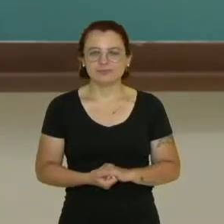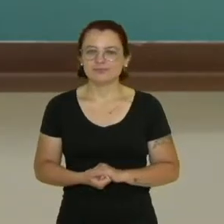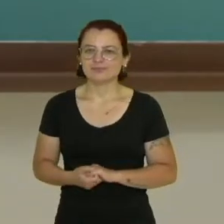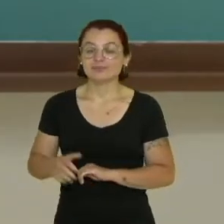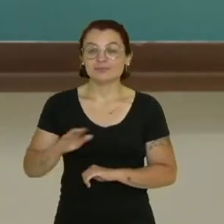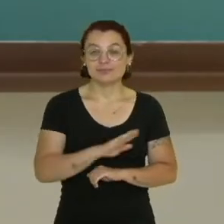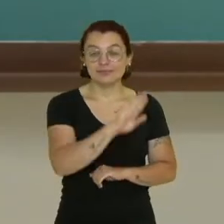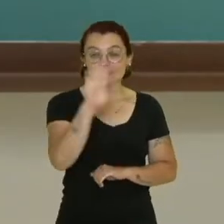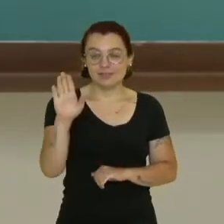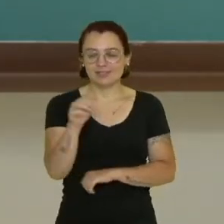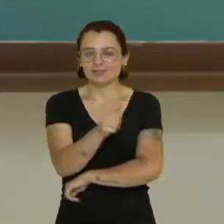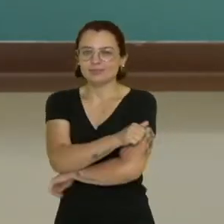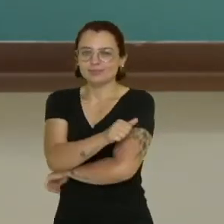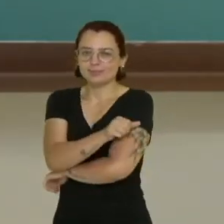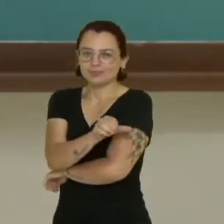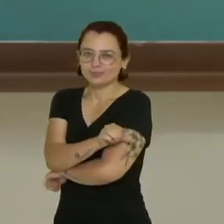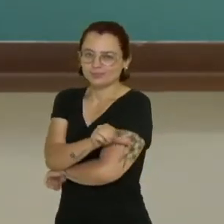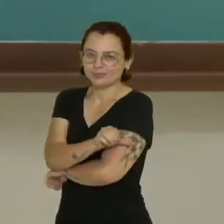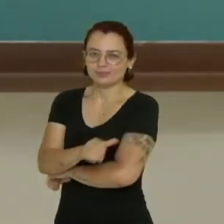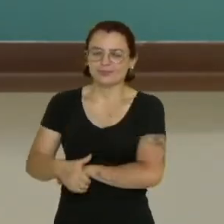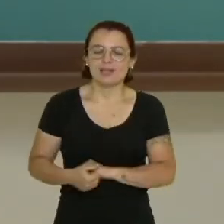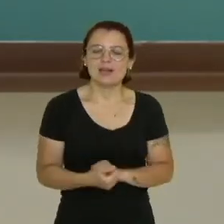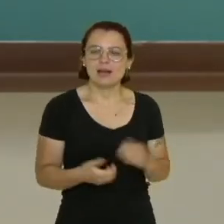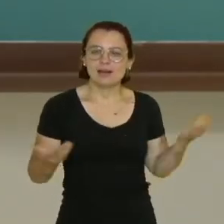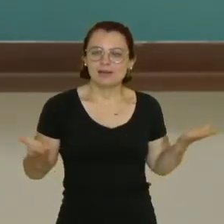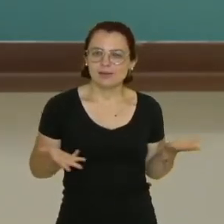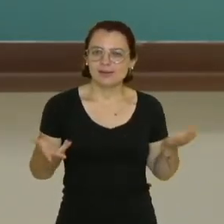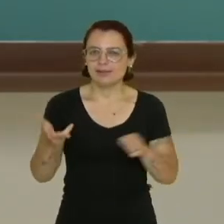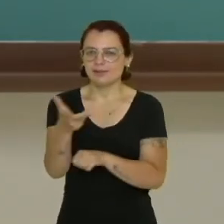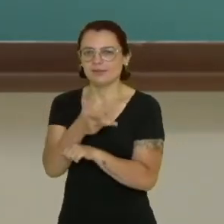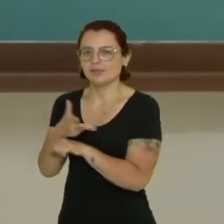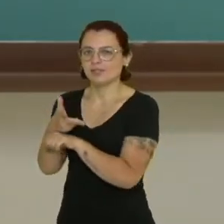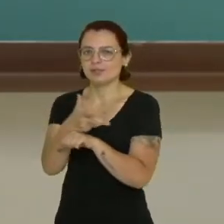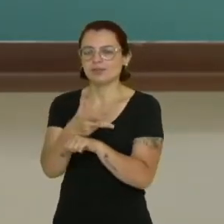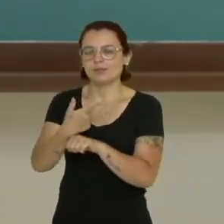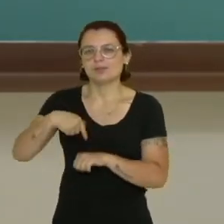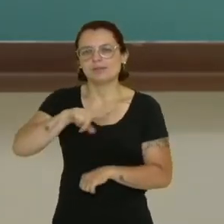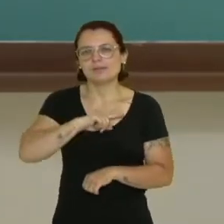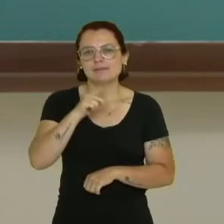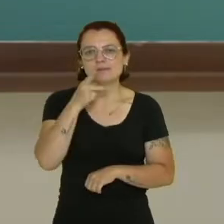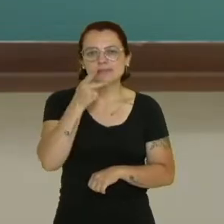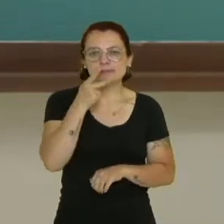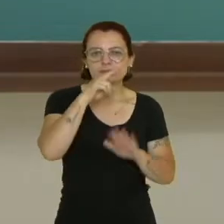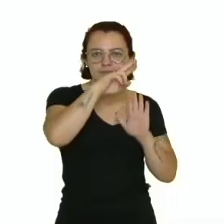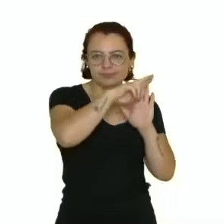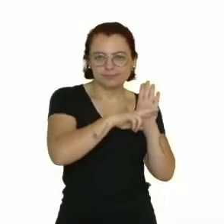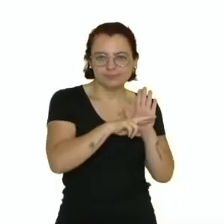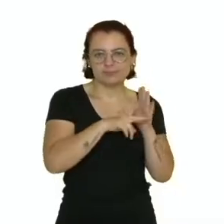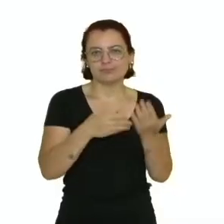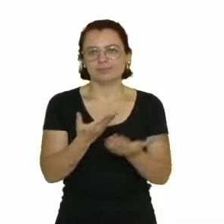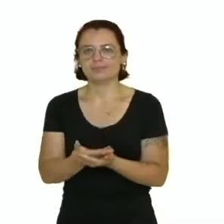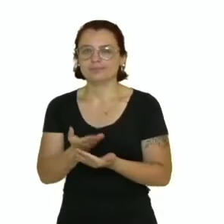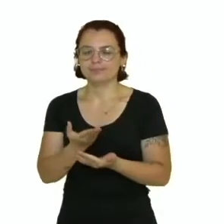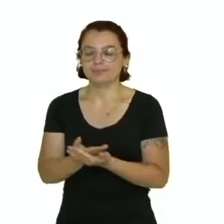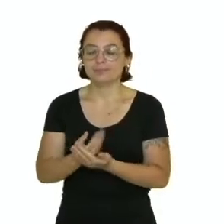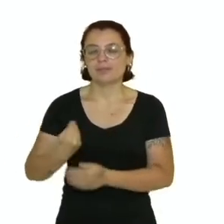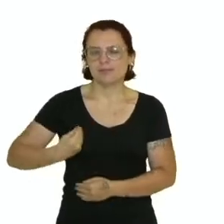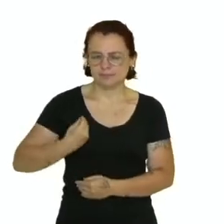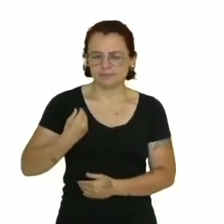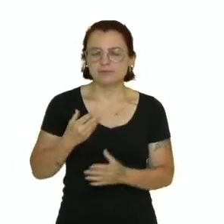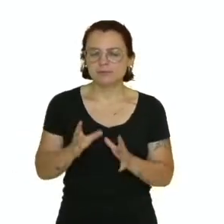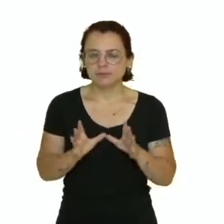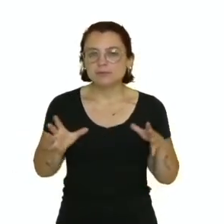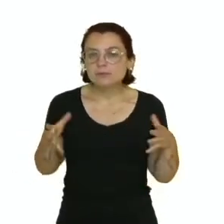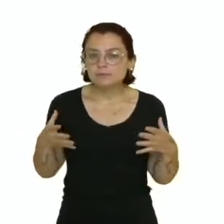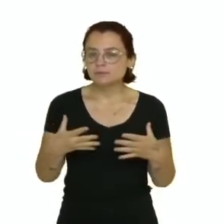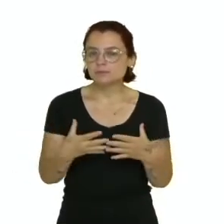Olá, estudante do 9º ano! Nesse vídeo vamos falar sobre o regimento escolar. Viver em comunidade, existe em